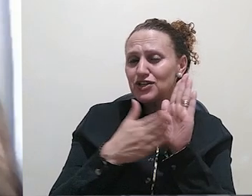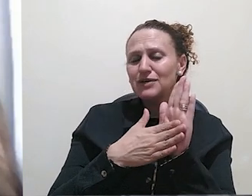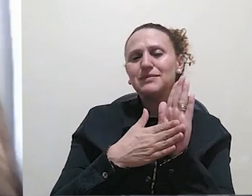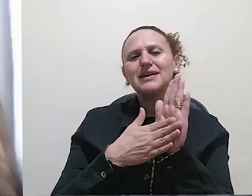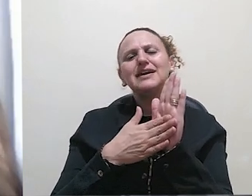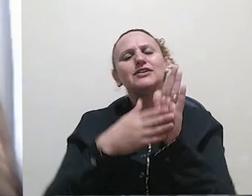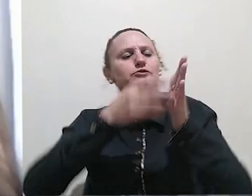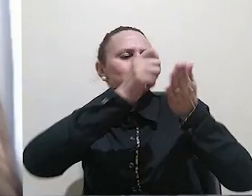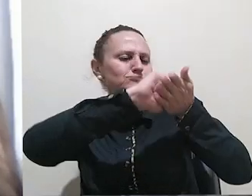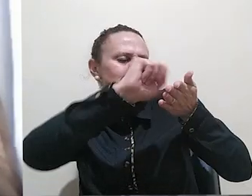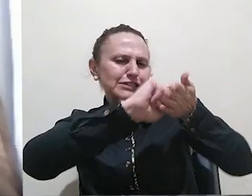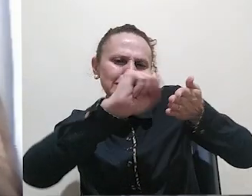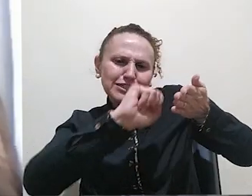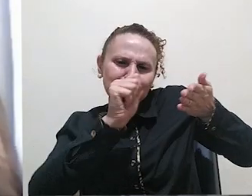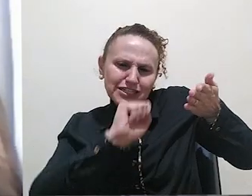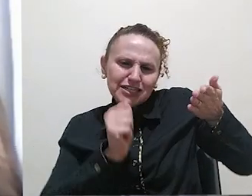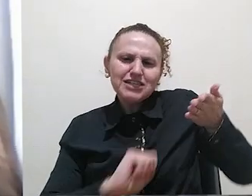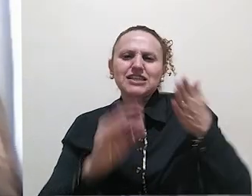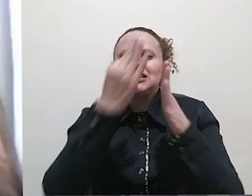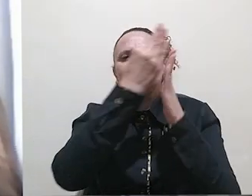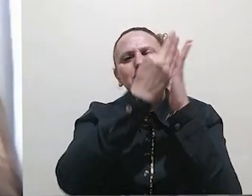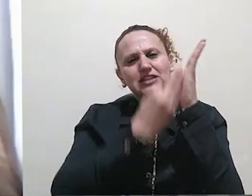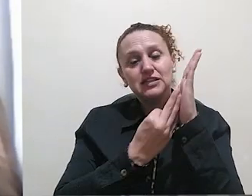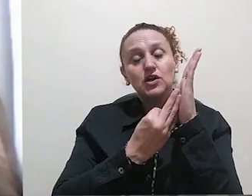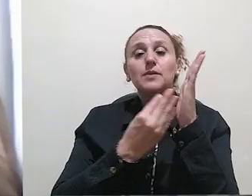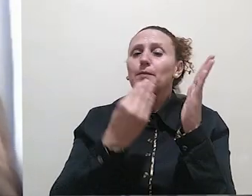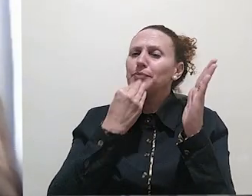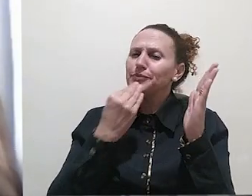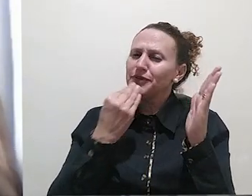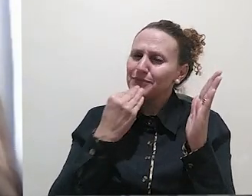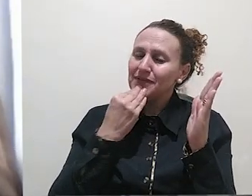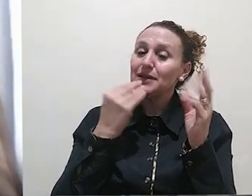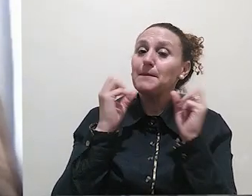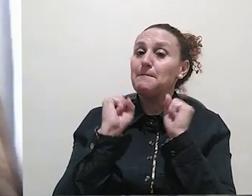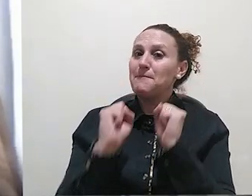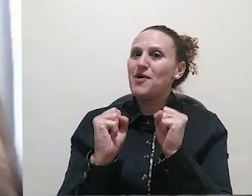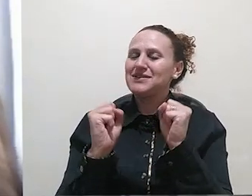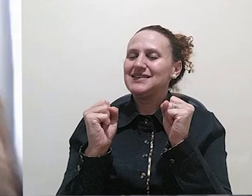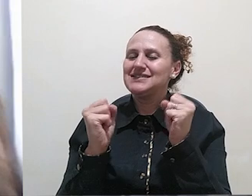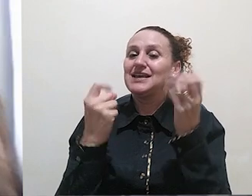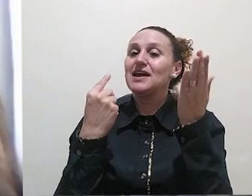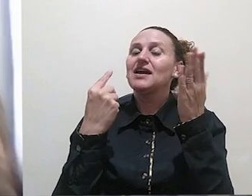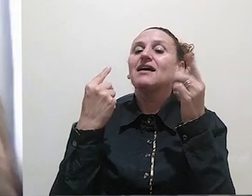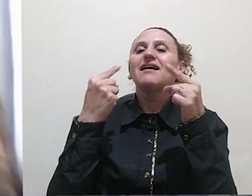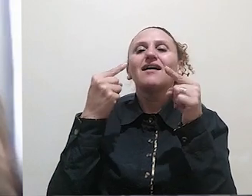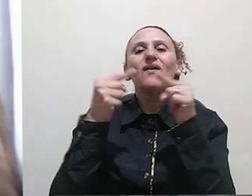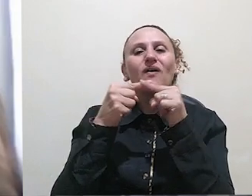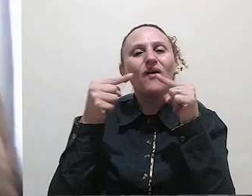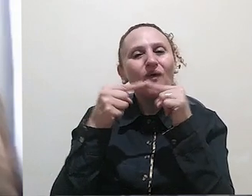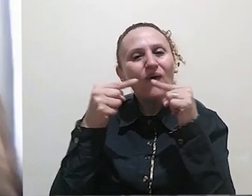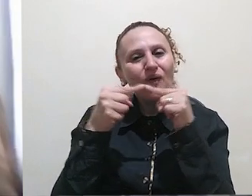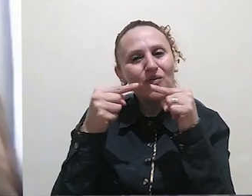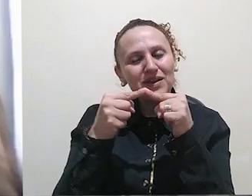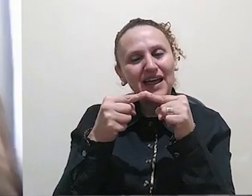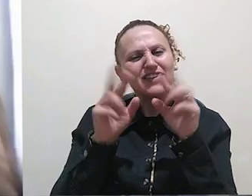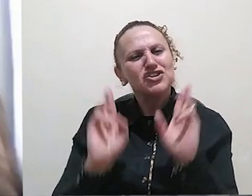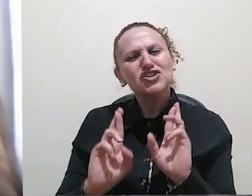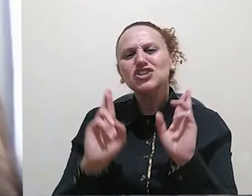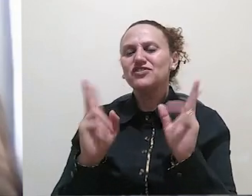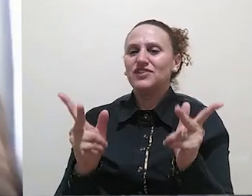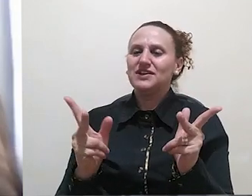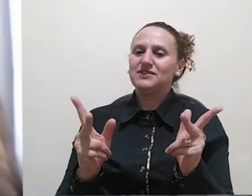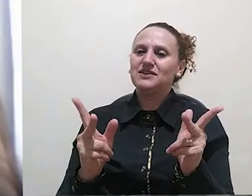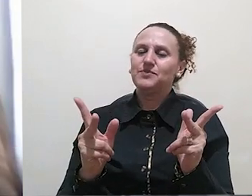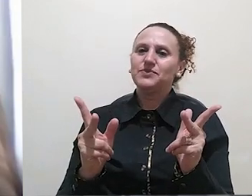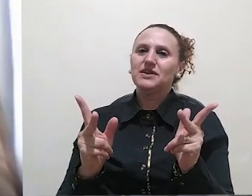reescrita do seu texto. Essas possibilidades podem ser combinadas de diferentes formas. Veja que não precisa